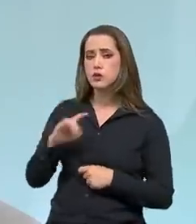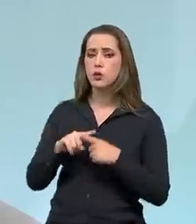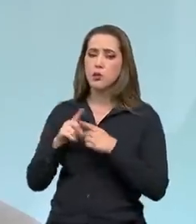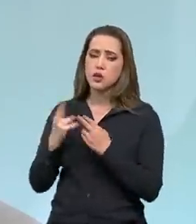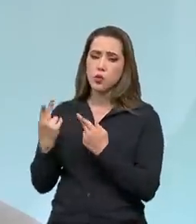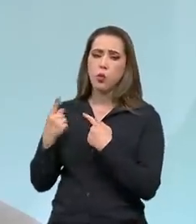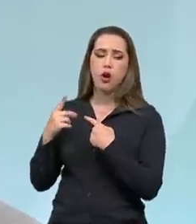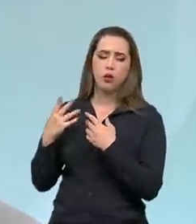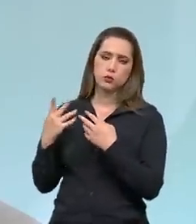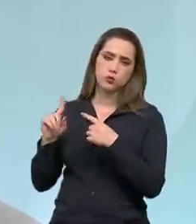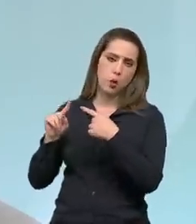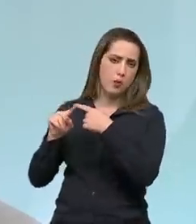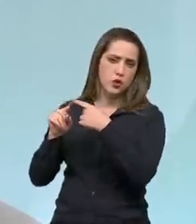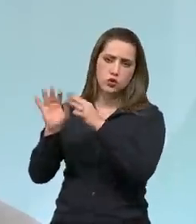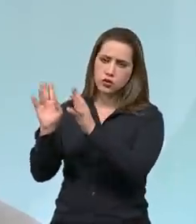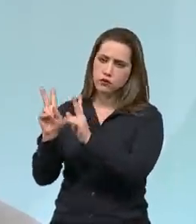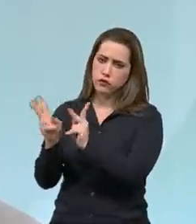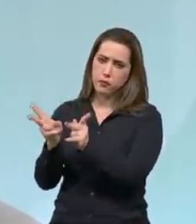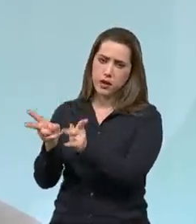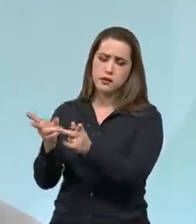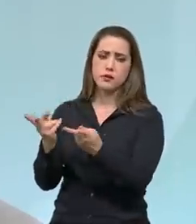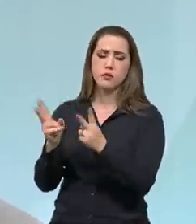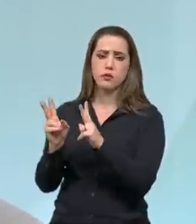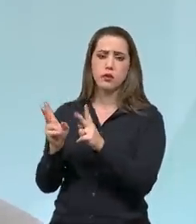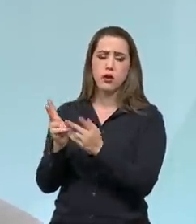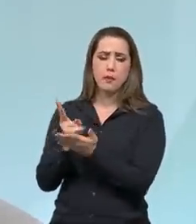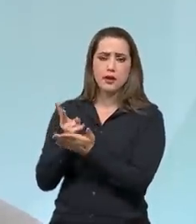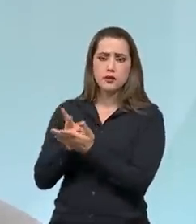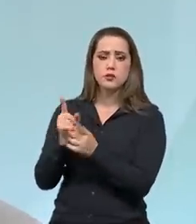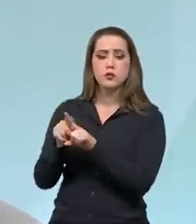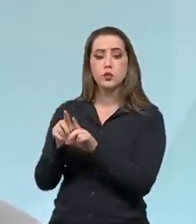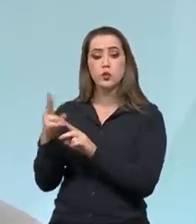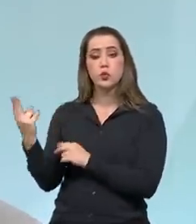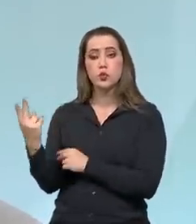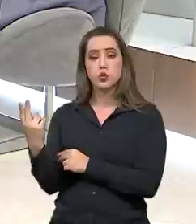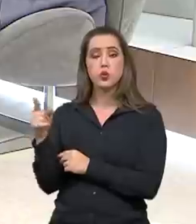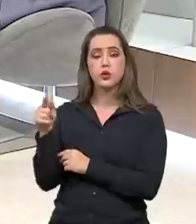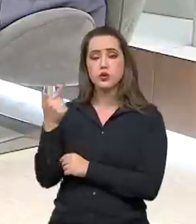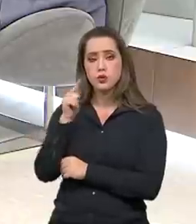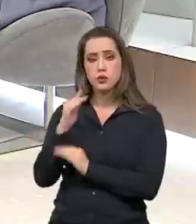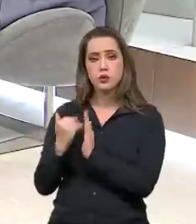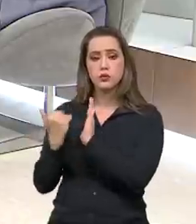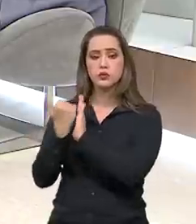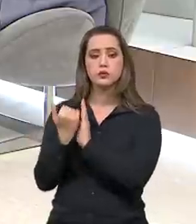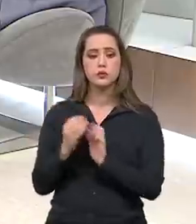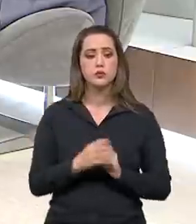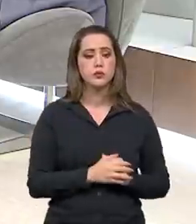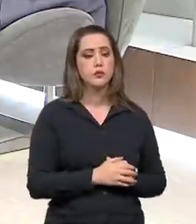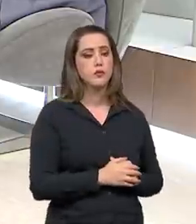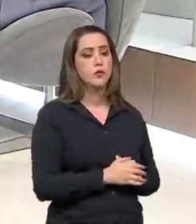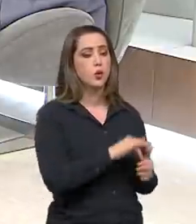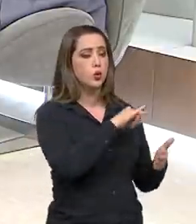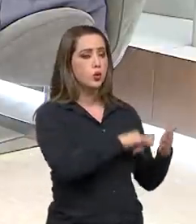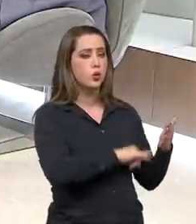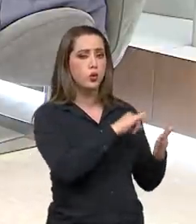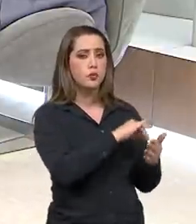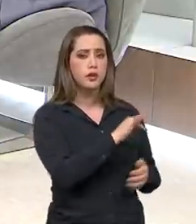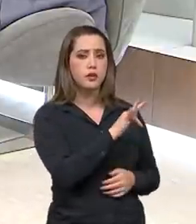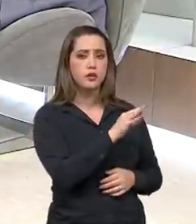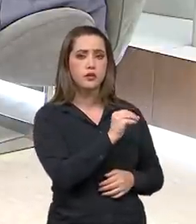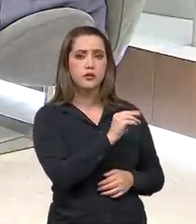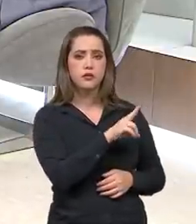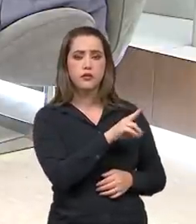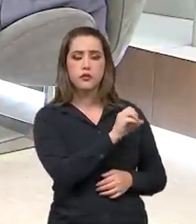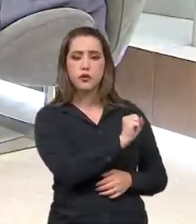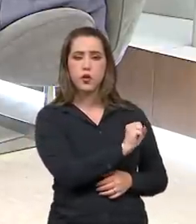mercado quanto o IPEA também revisaram esse crescimento para cima. O boletim Focus tem dado algo em torno de